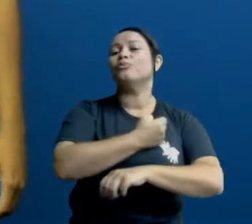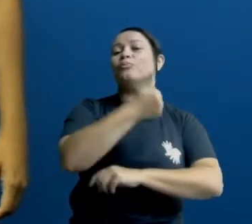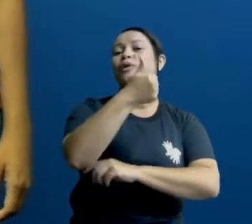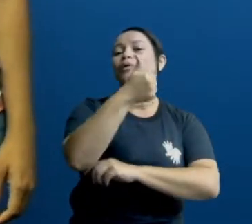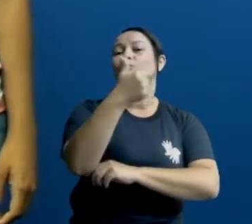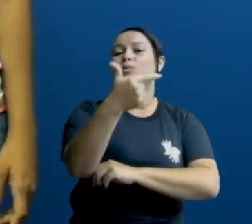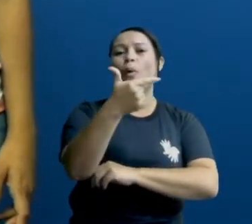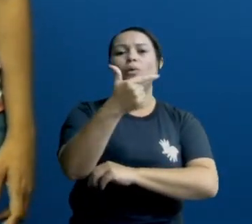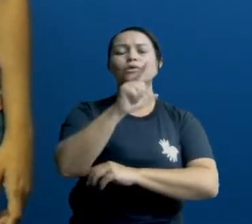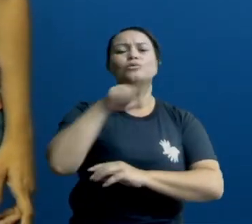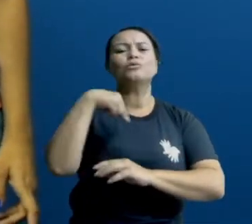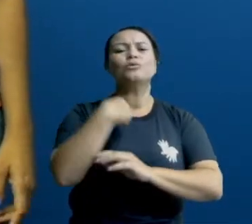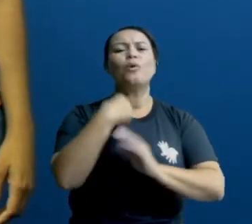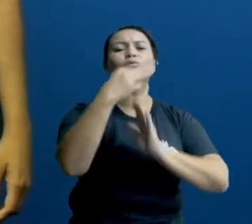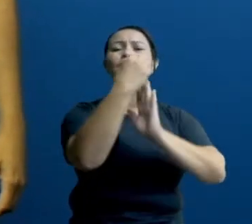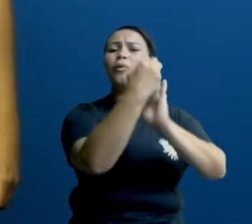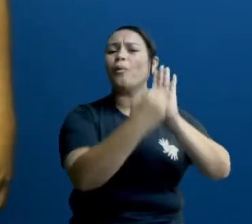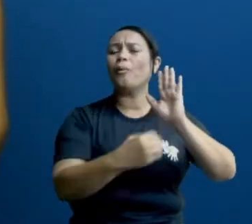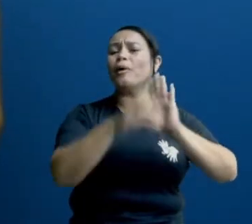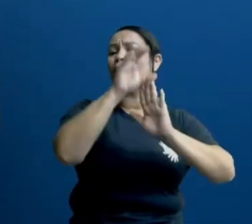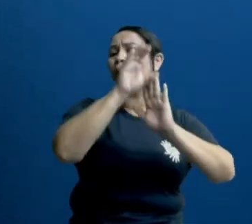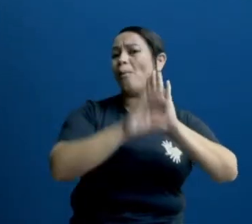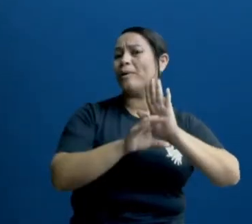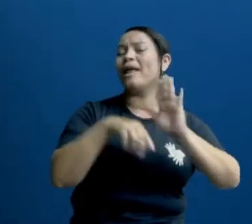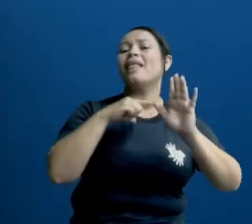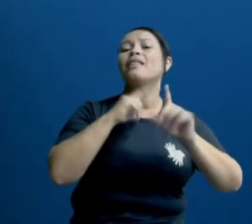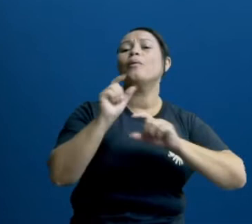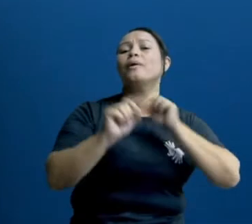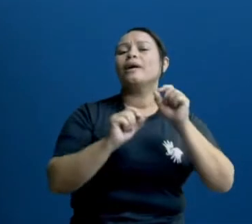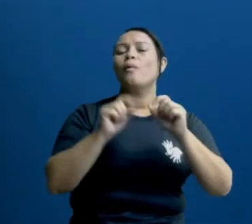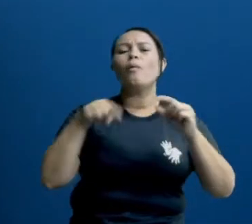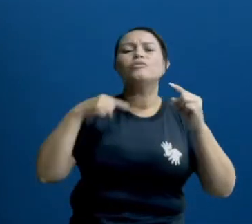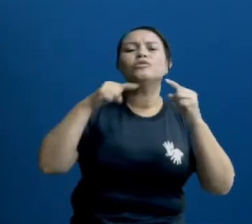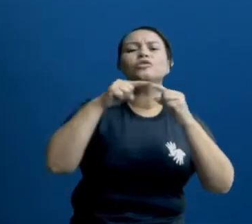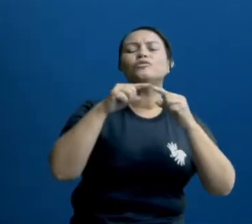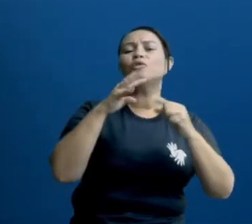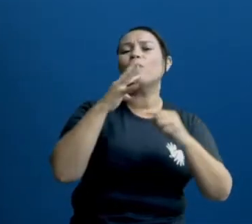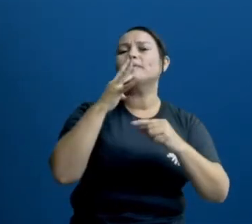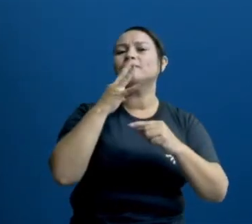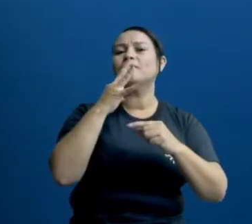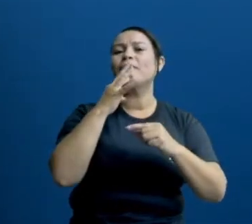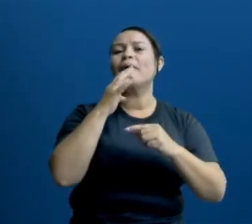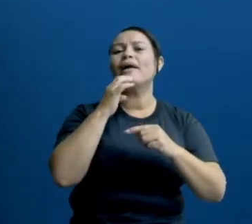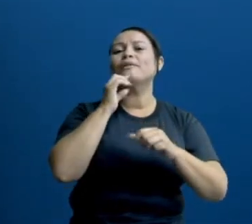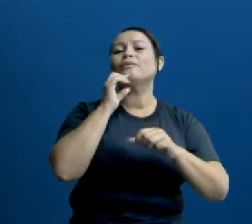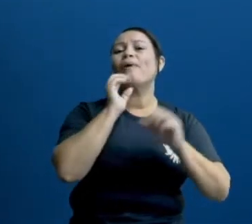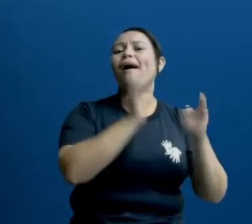Thank you. Por objetivo de conhecimento, as fases da Lua.